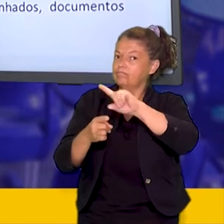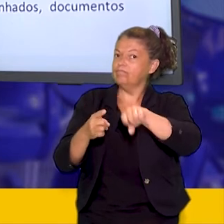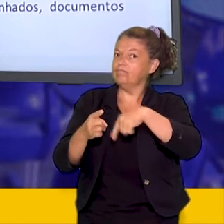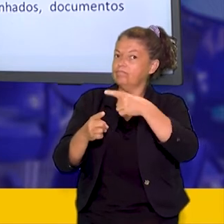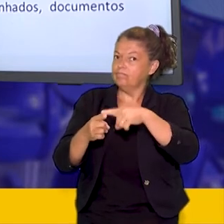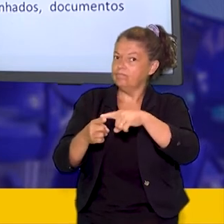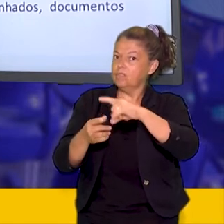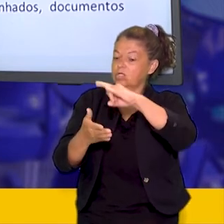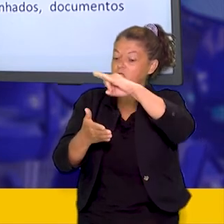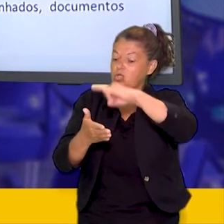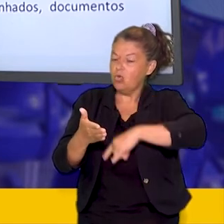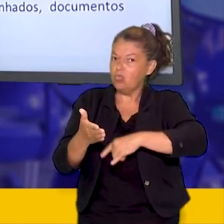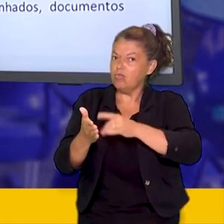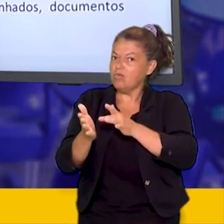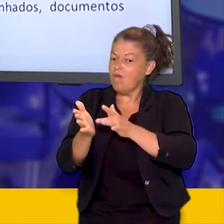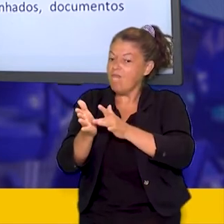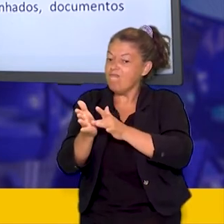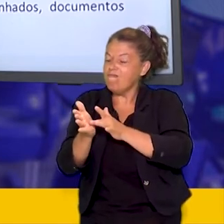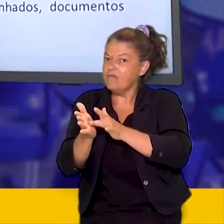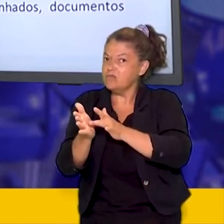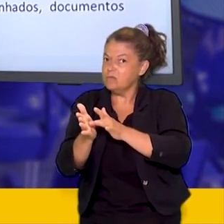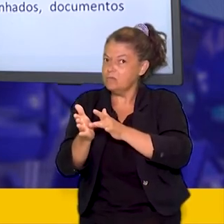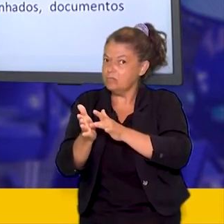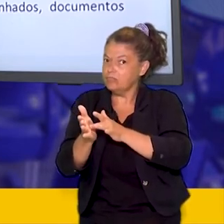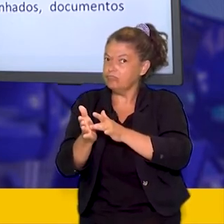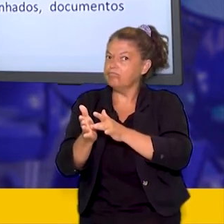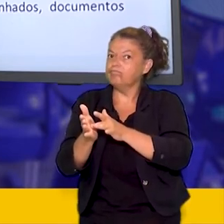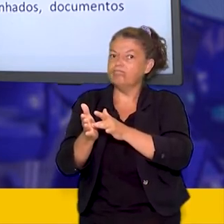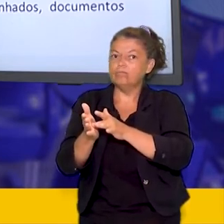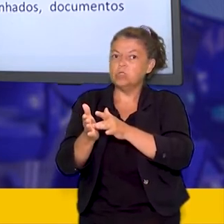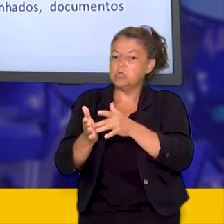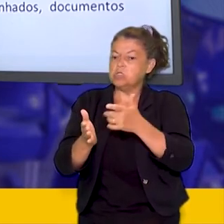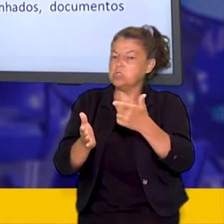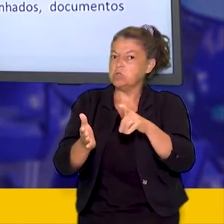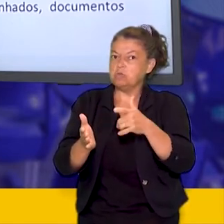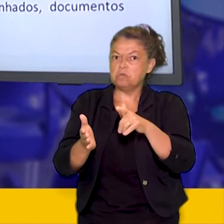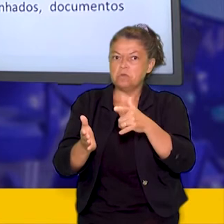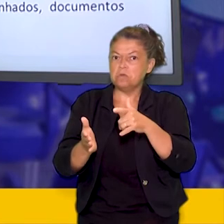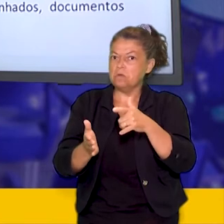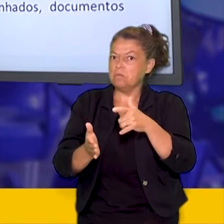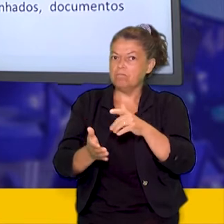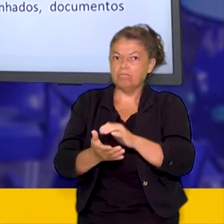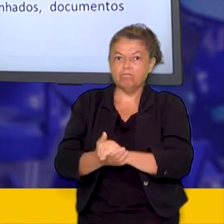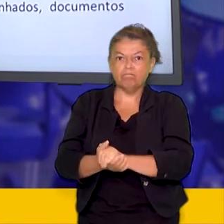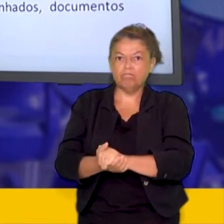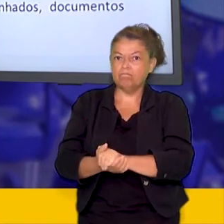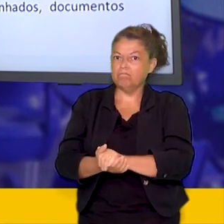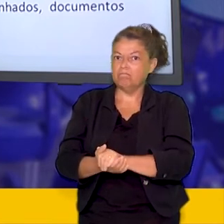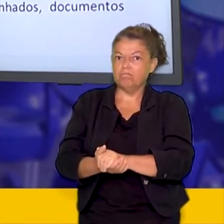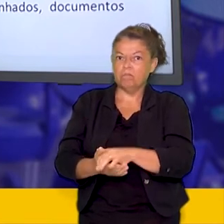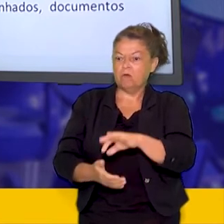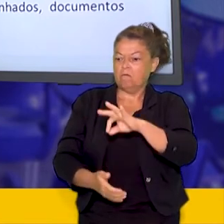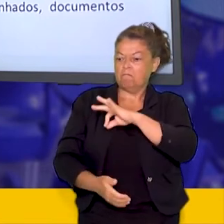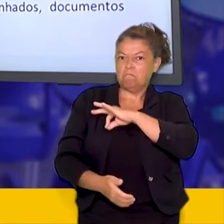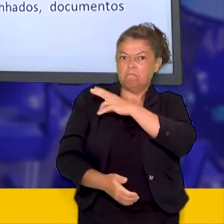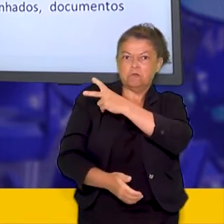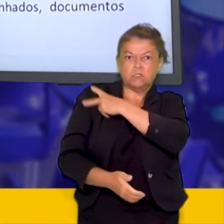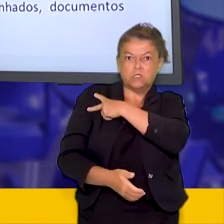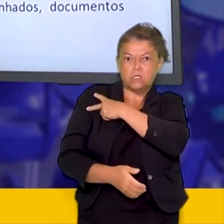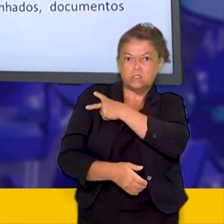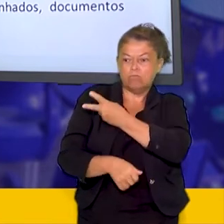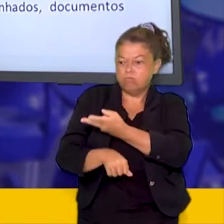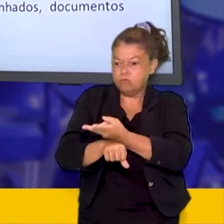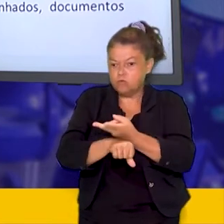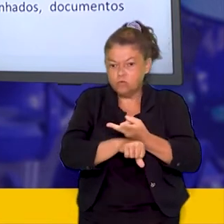documentos eram fraudados sem fiscalização. todos os meios de abuso e de